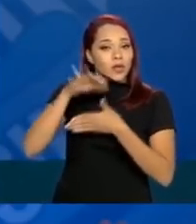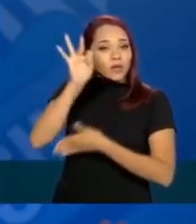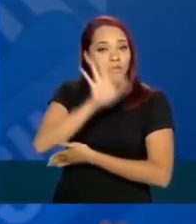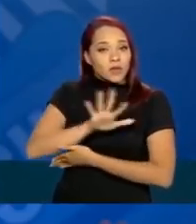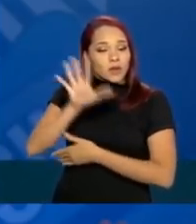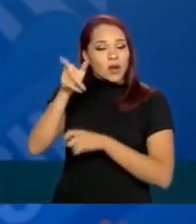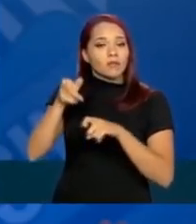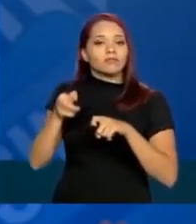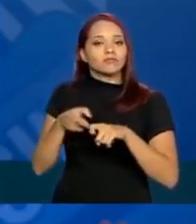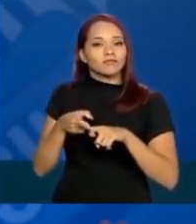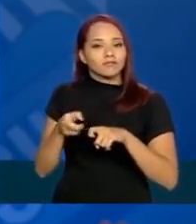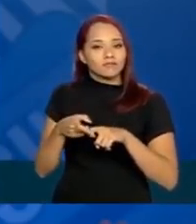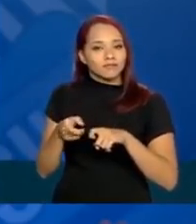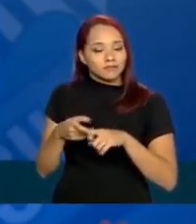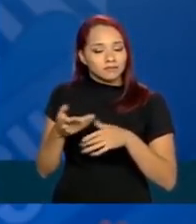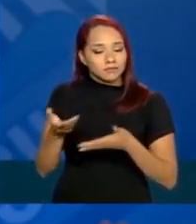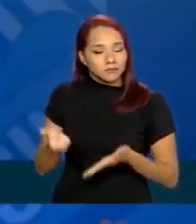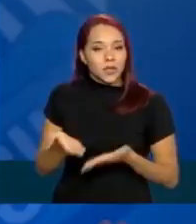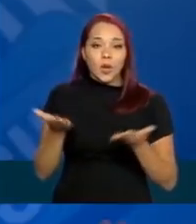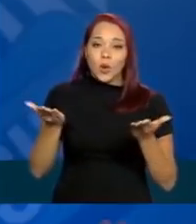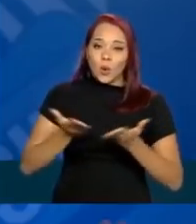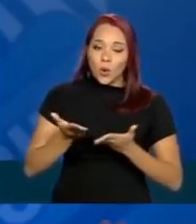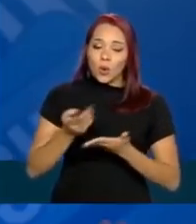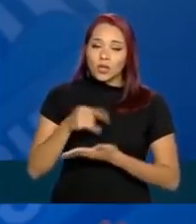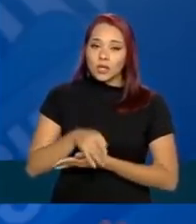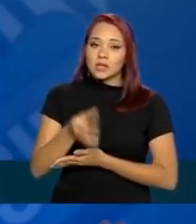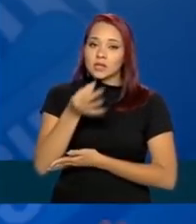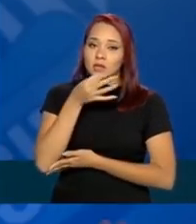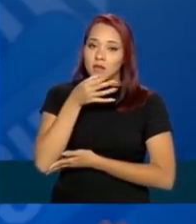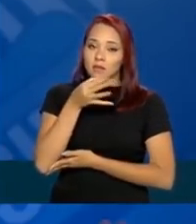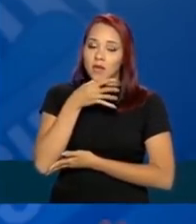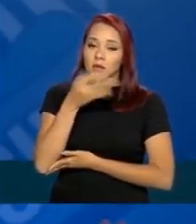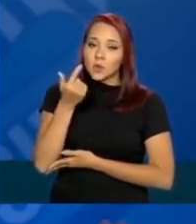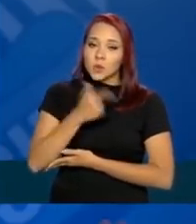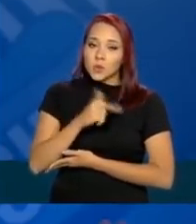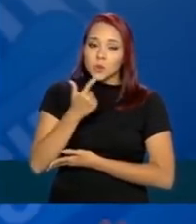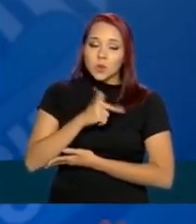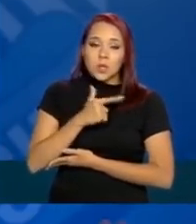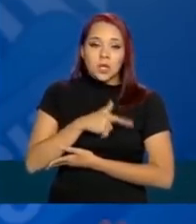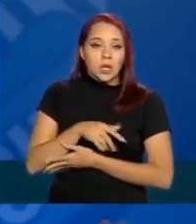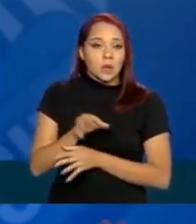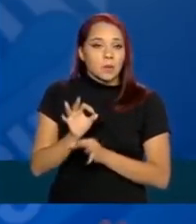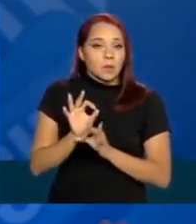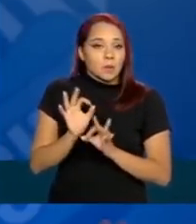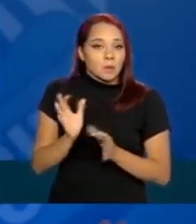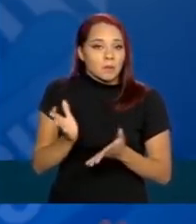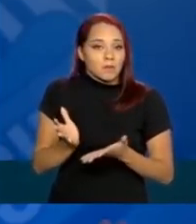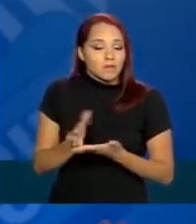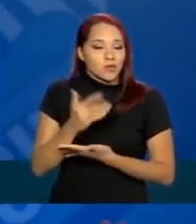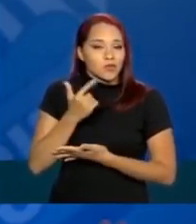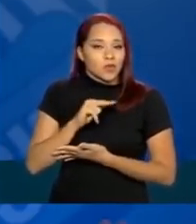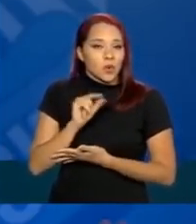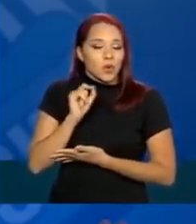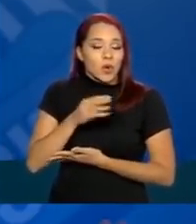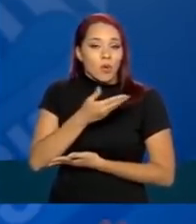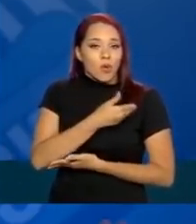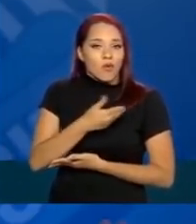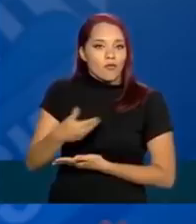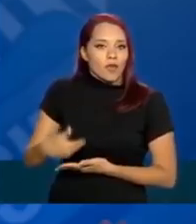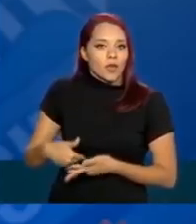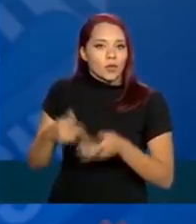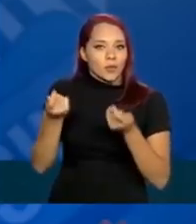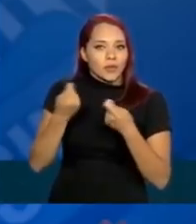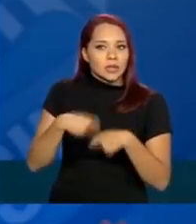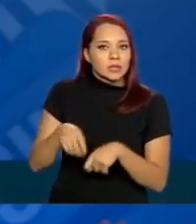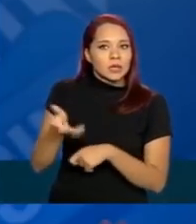de Medicina. Hoje, esse medicamento, ele não tem paternidade. O governador não